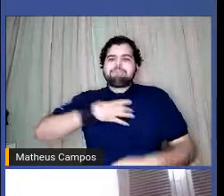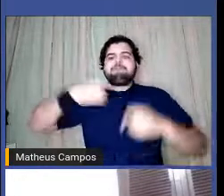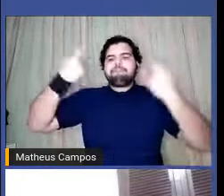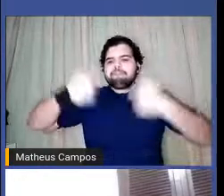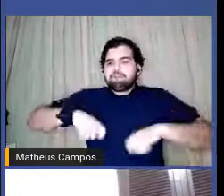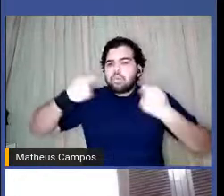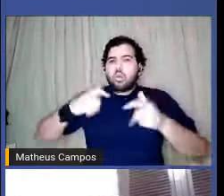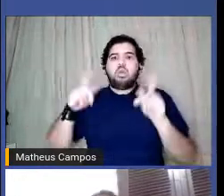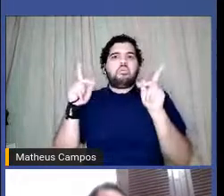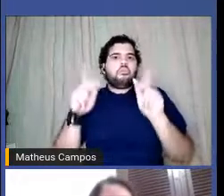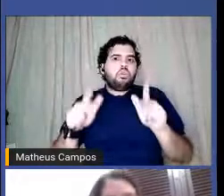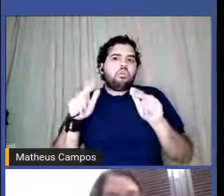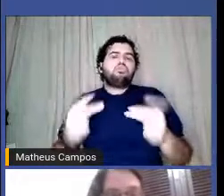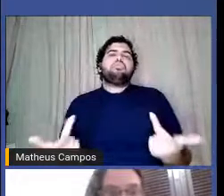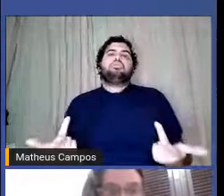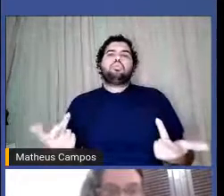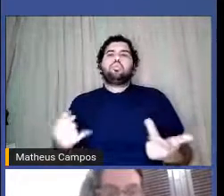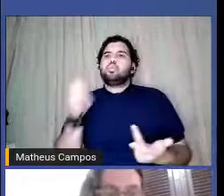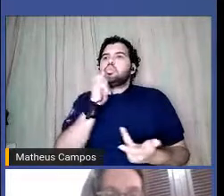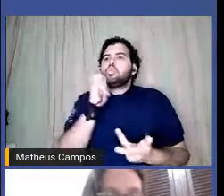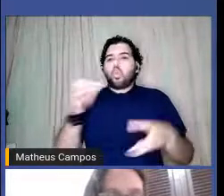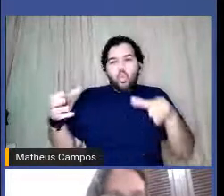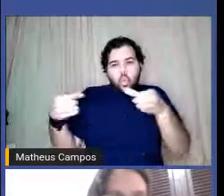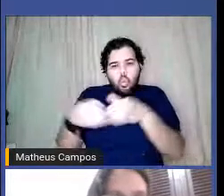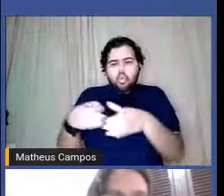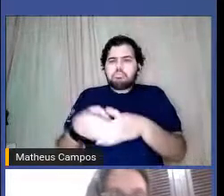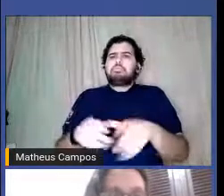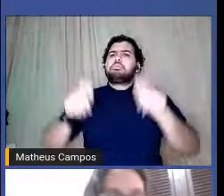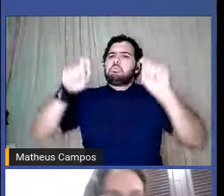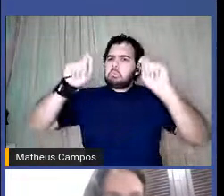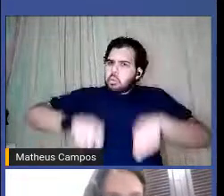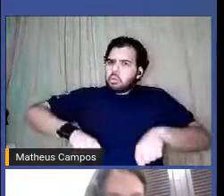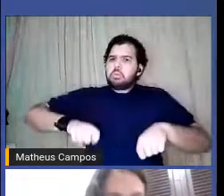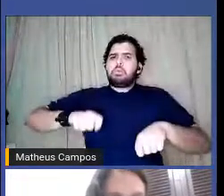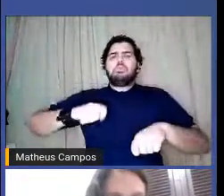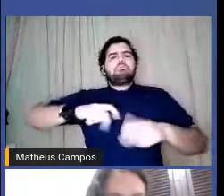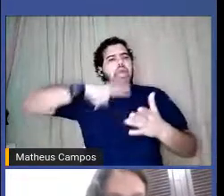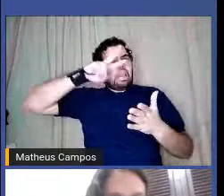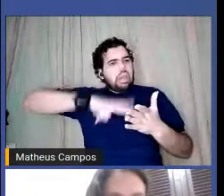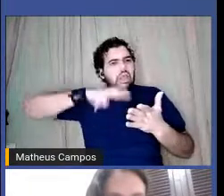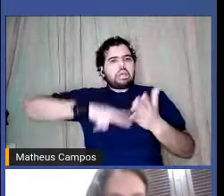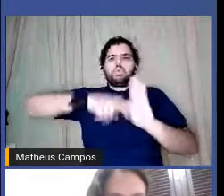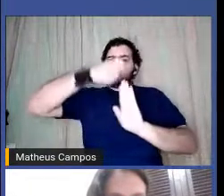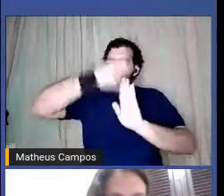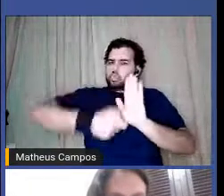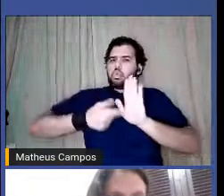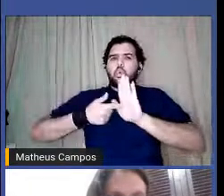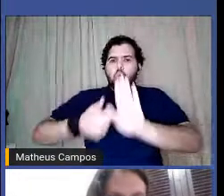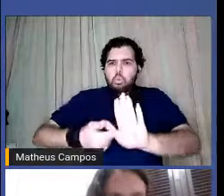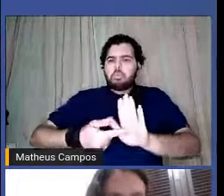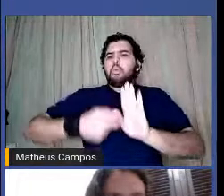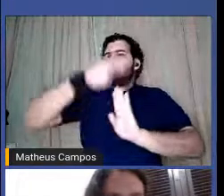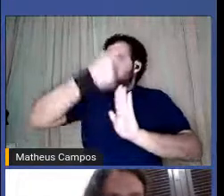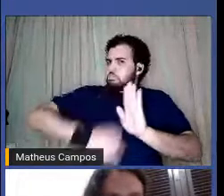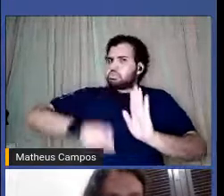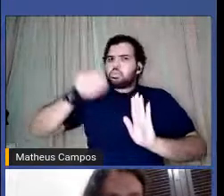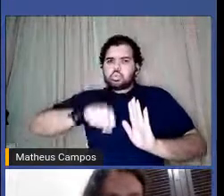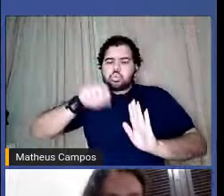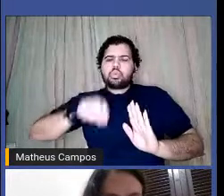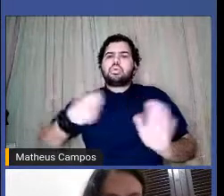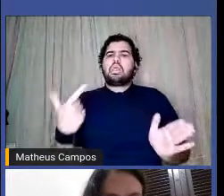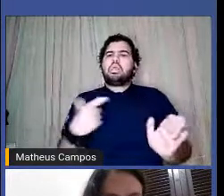de um grupo em que você possa ler seus textos, mostrar seus textos, sem a questão do